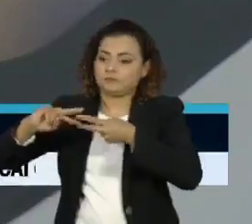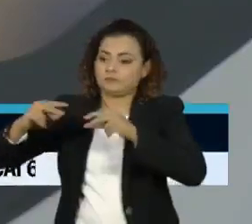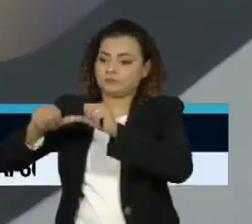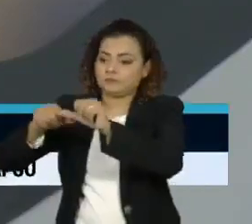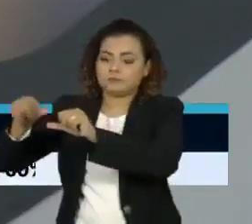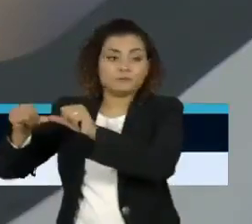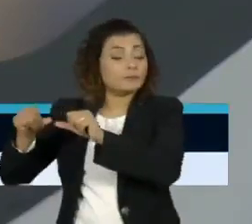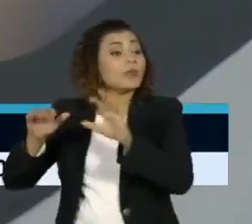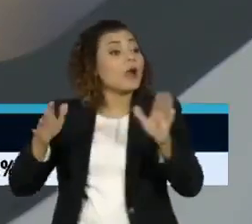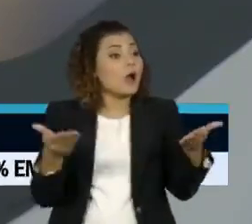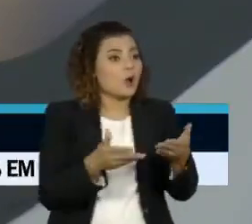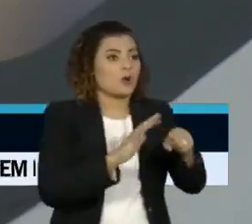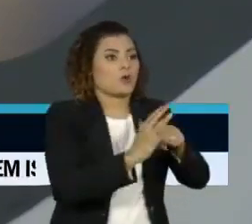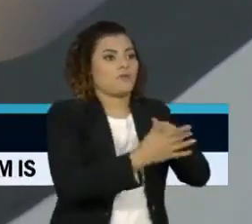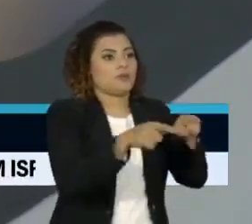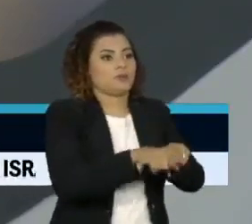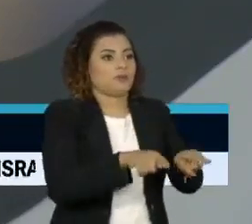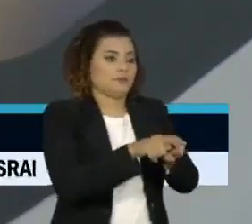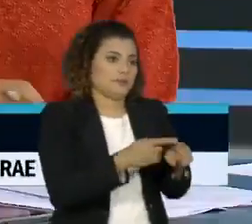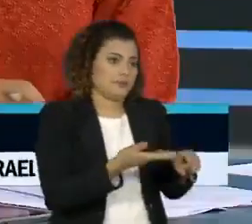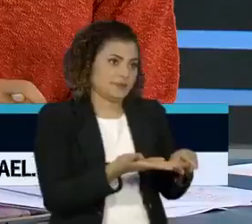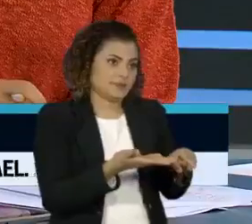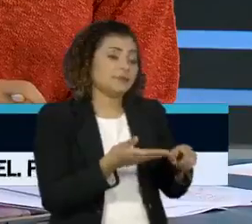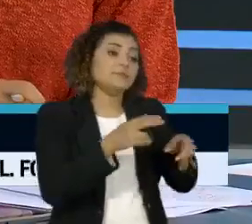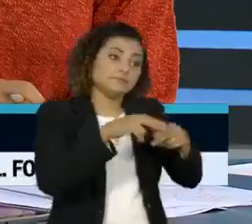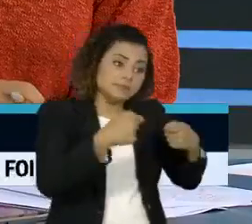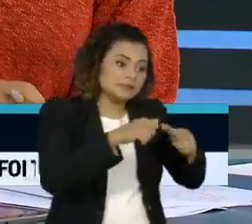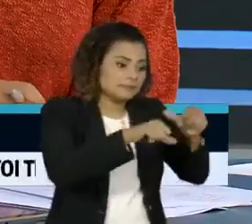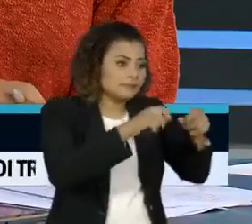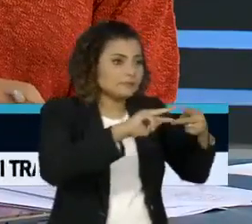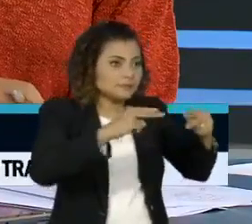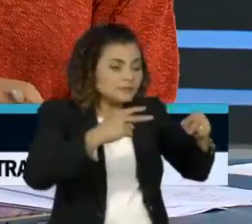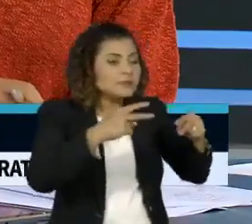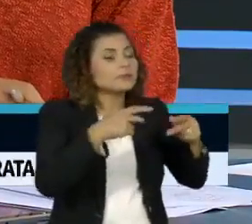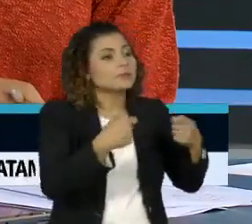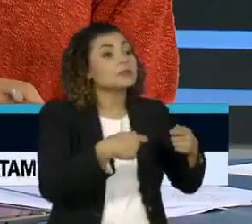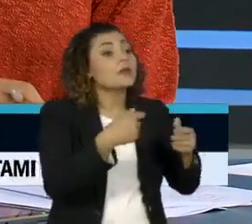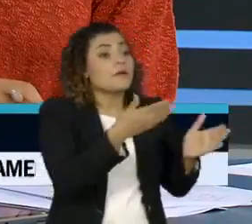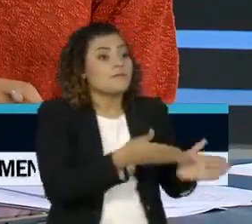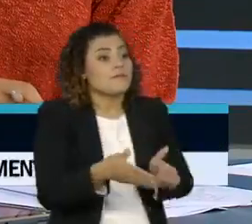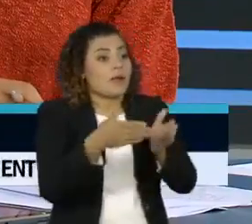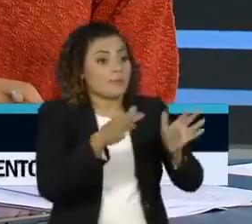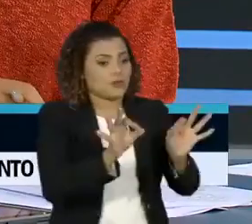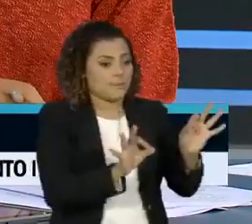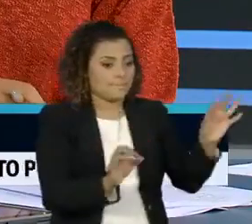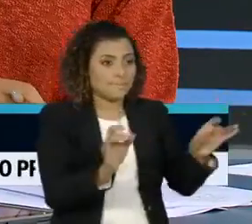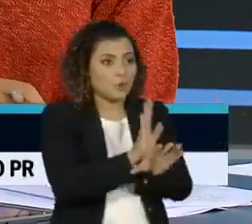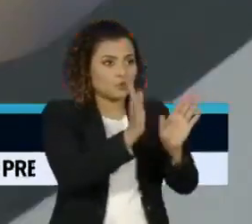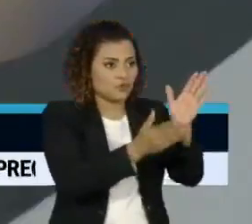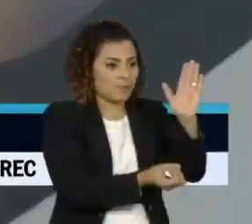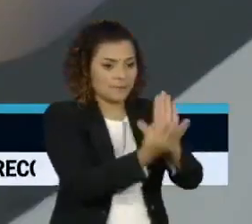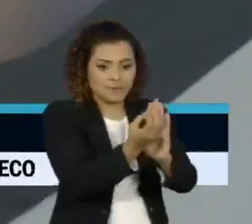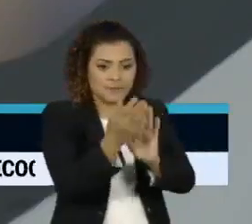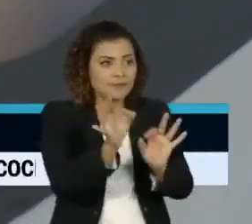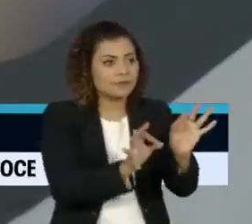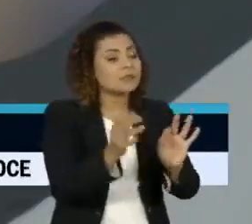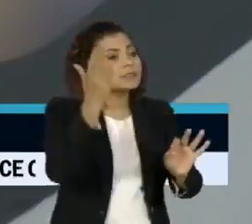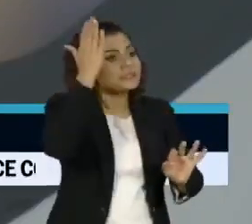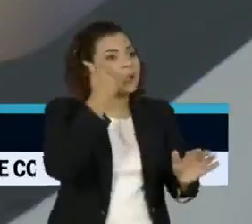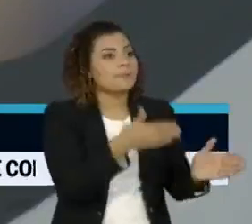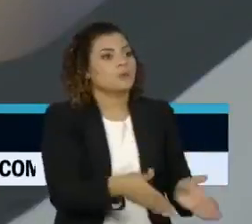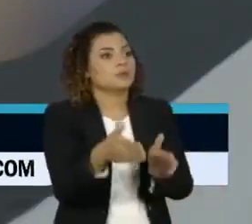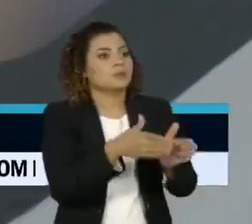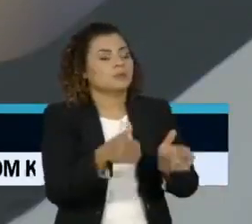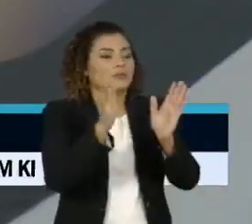também poderá ser feito isso com o Covid-19, com o coronavírus, porque as fábricas já estão montadas e você já domina o processo de